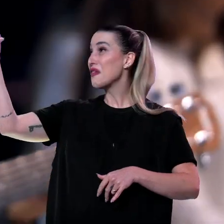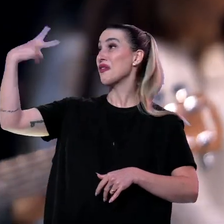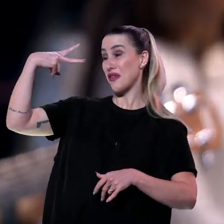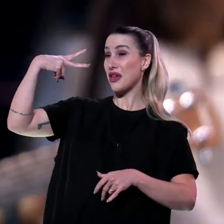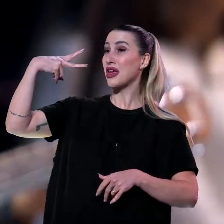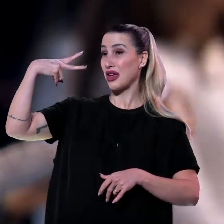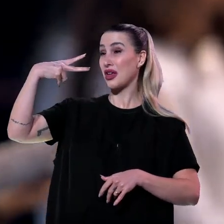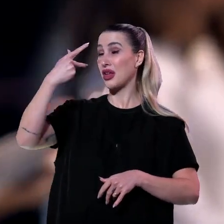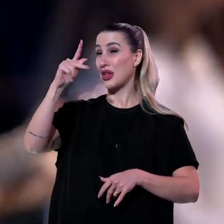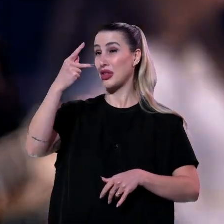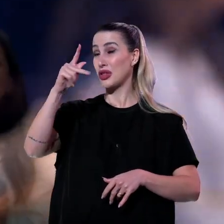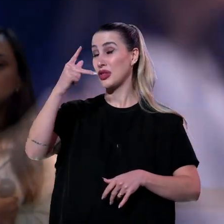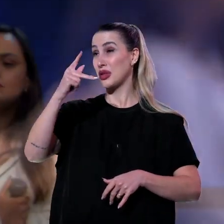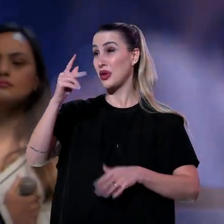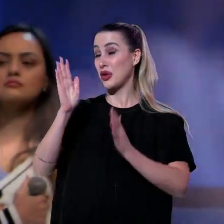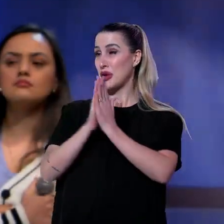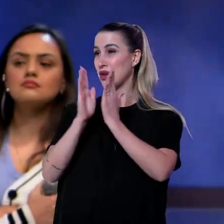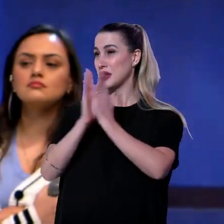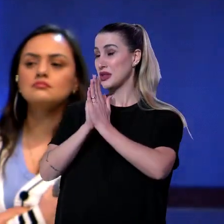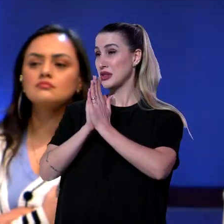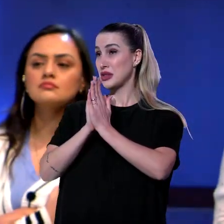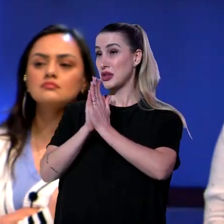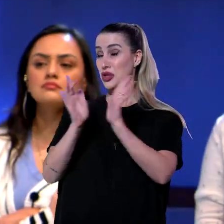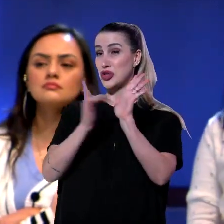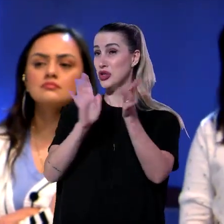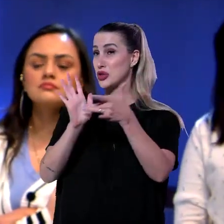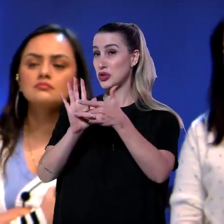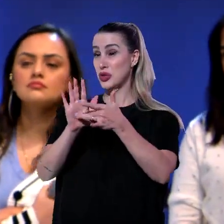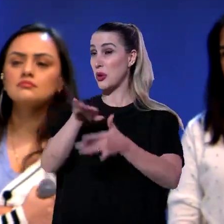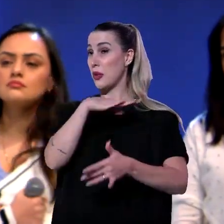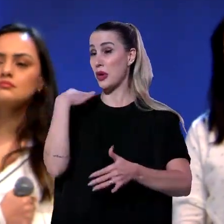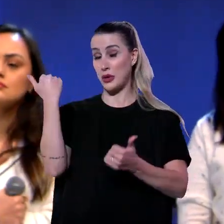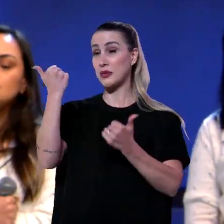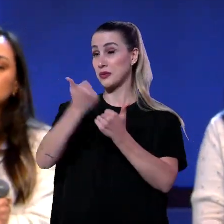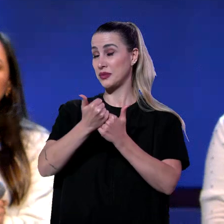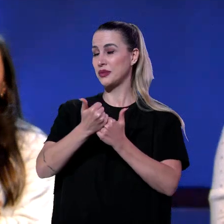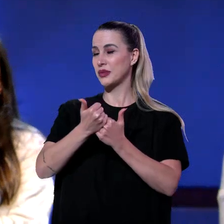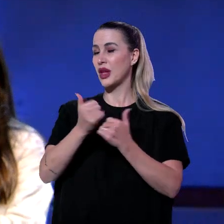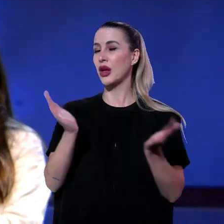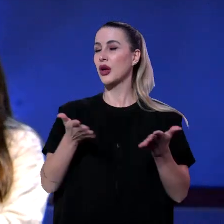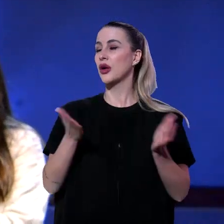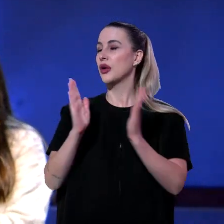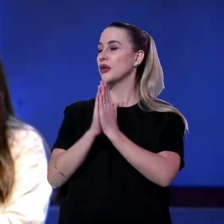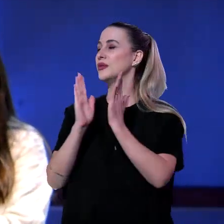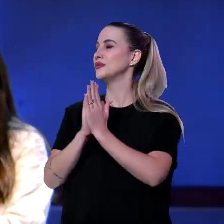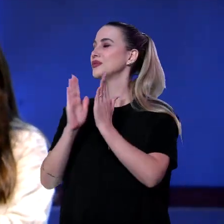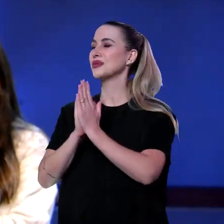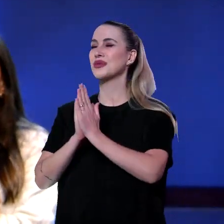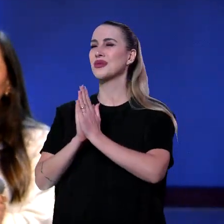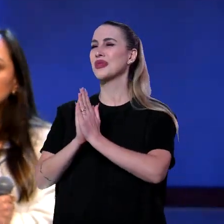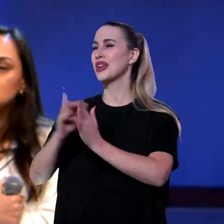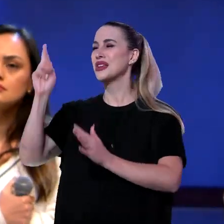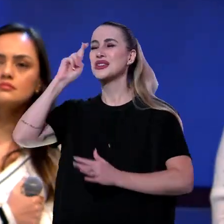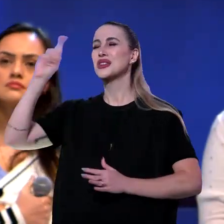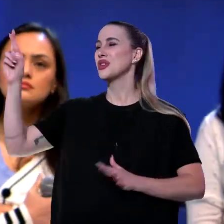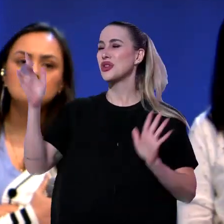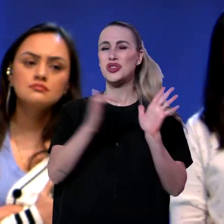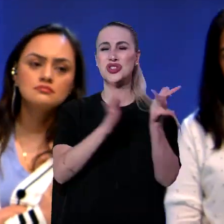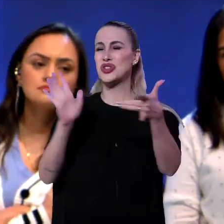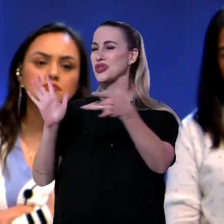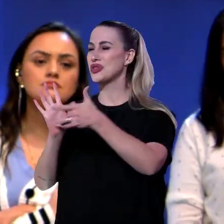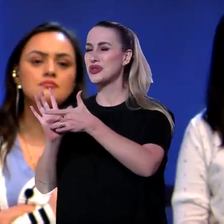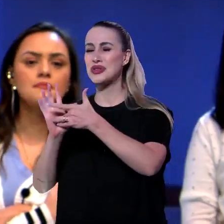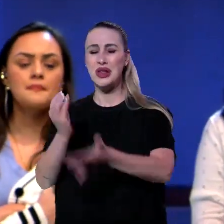morreu por você. Ore assim junto comigo. Senhor Jesus. Eu entrego a minha